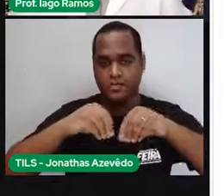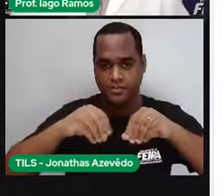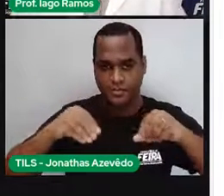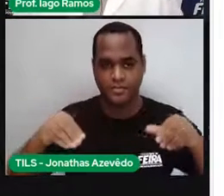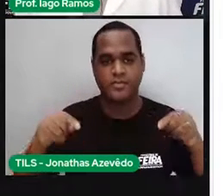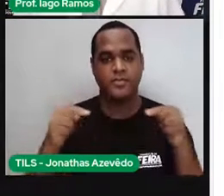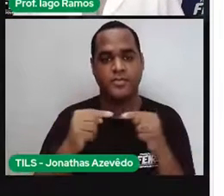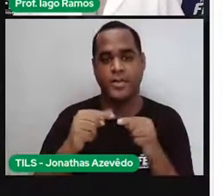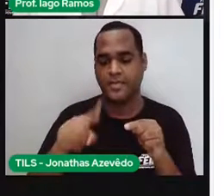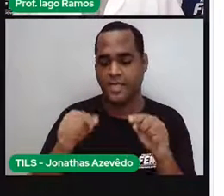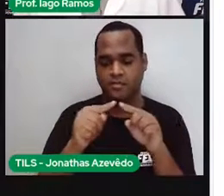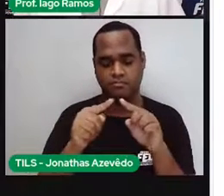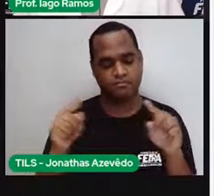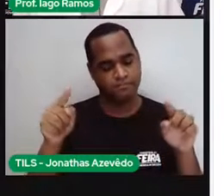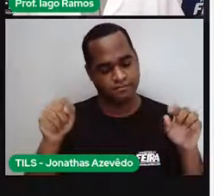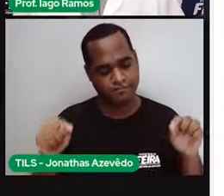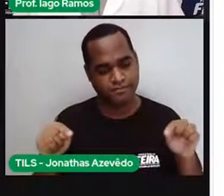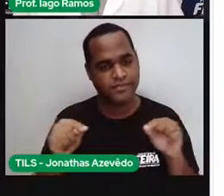formato de um retângulo.